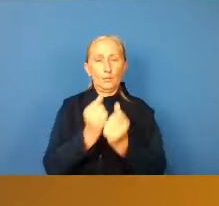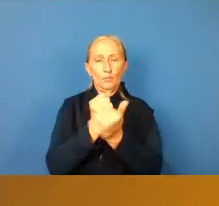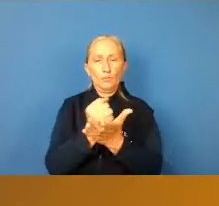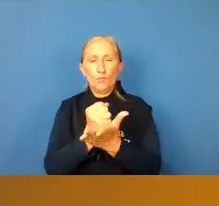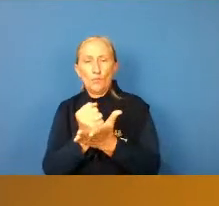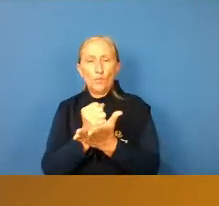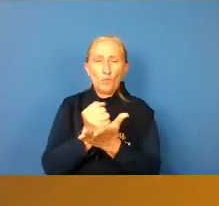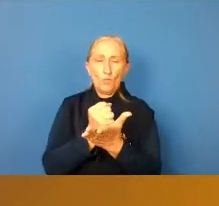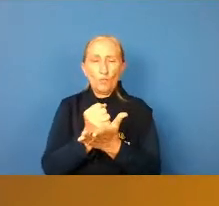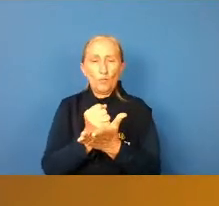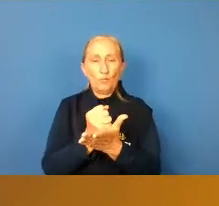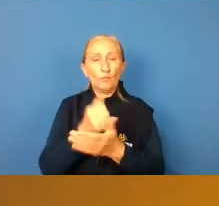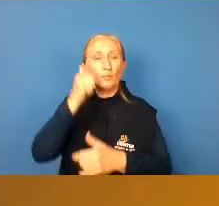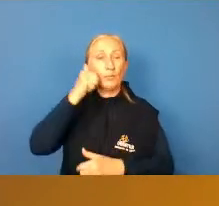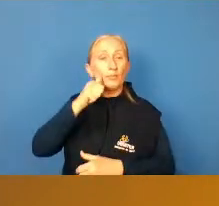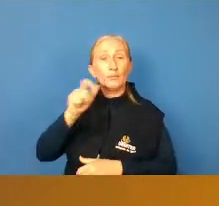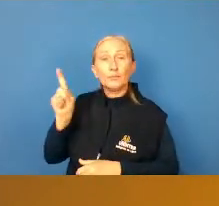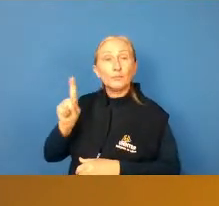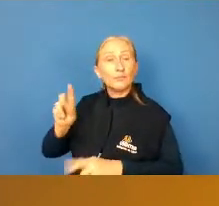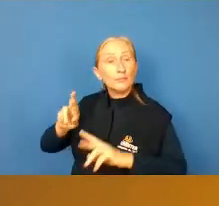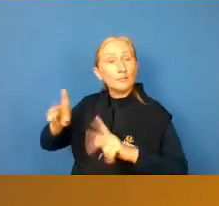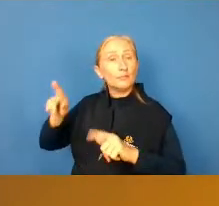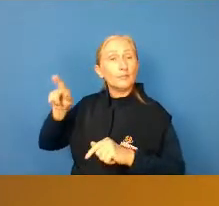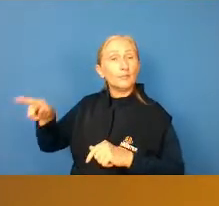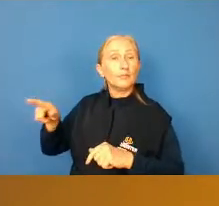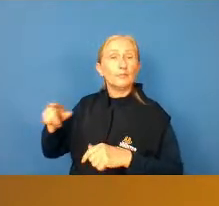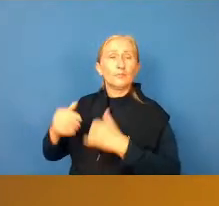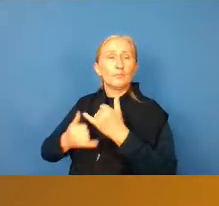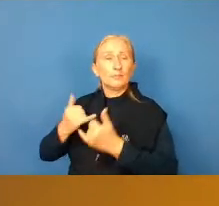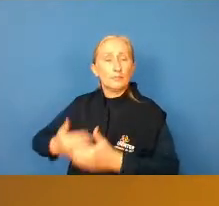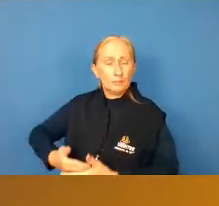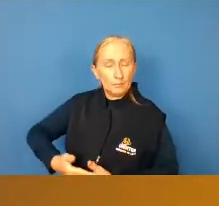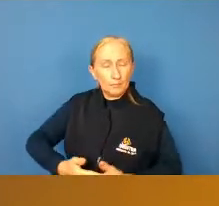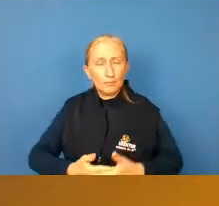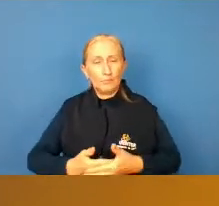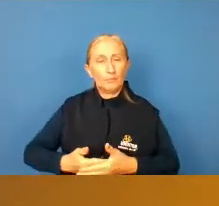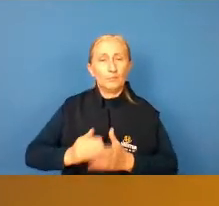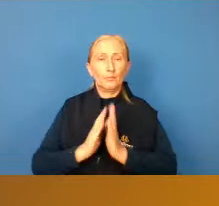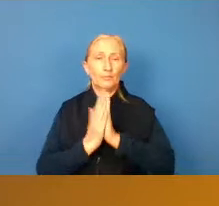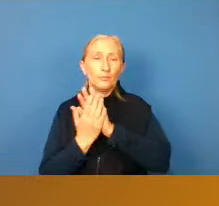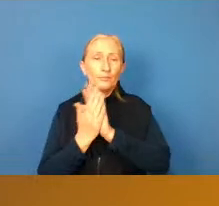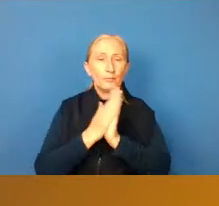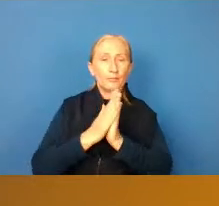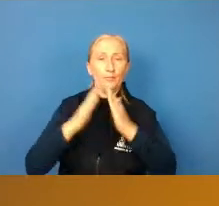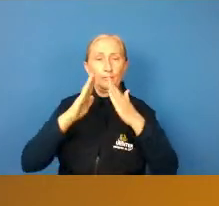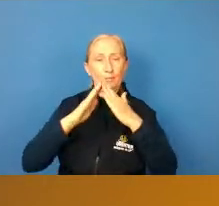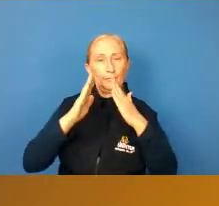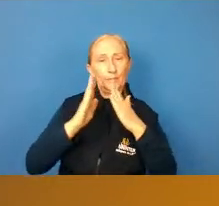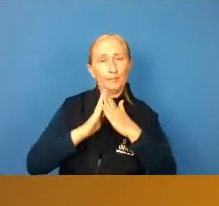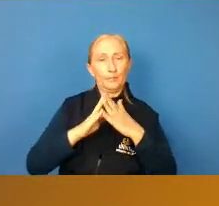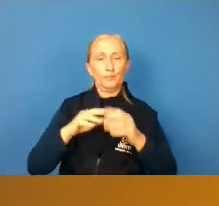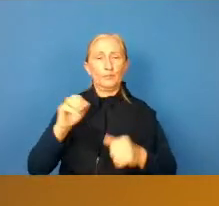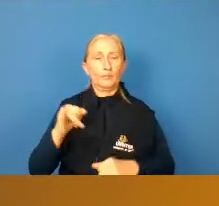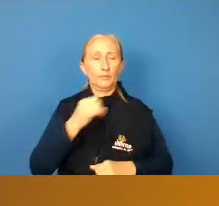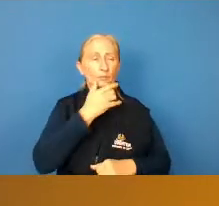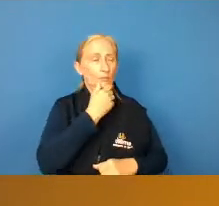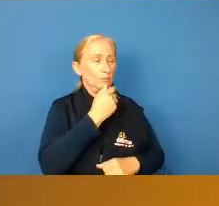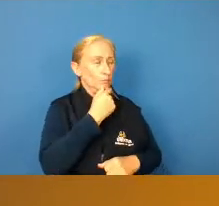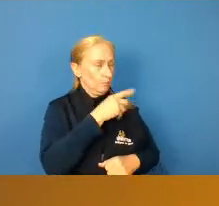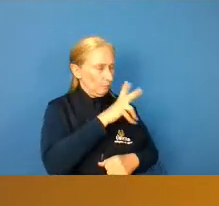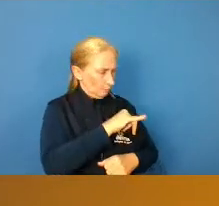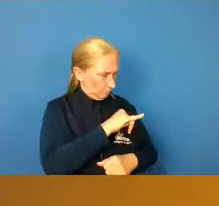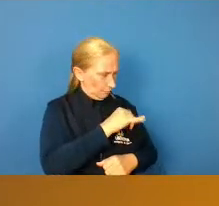e a garota tem que brincar de boneca, casinha, se eu tiver um garoto que queira